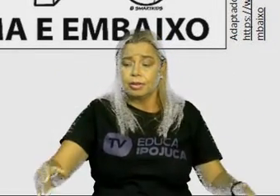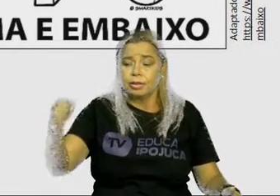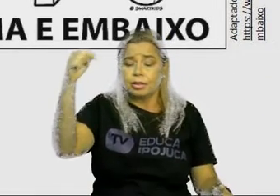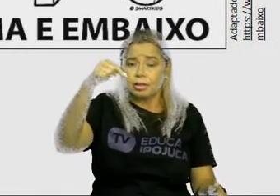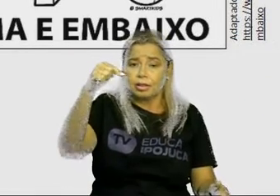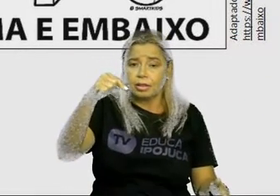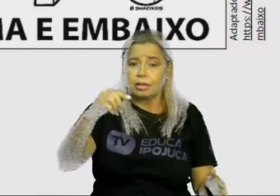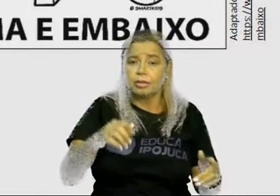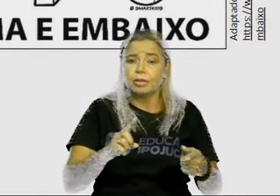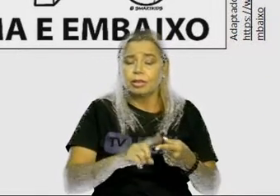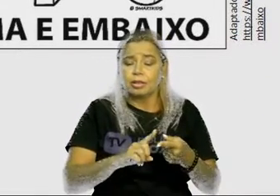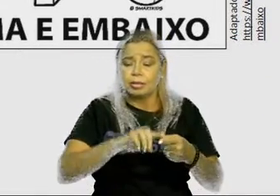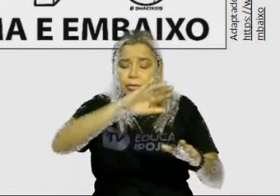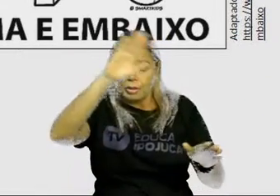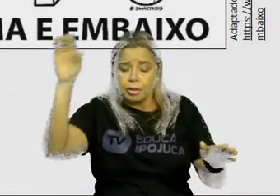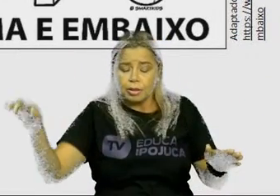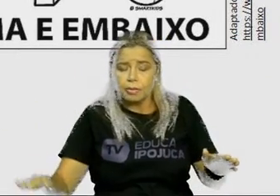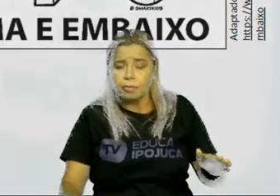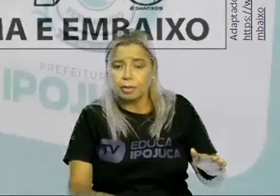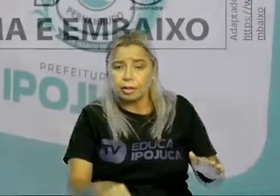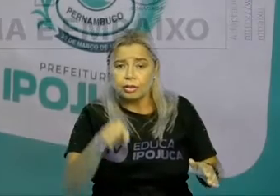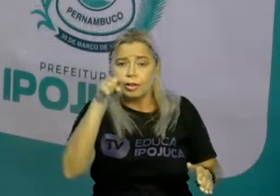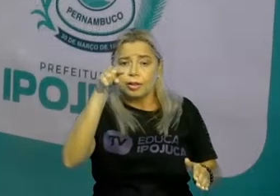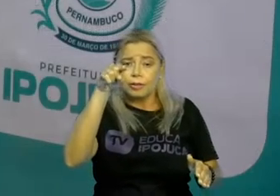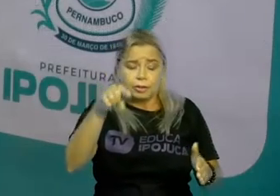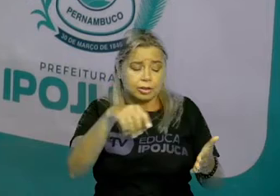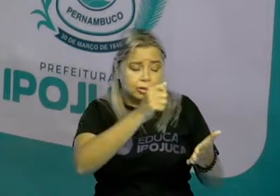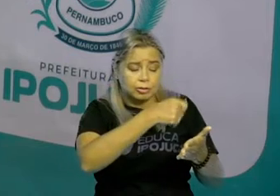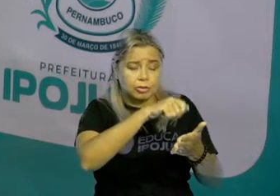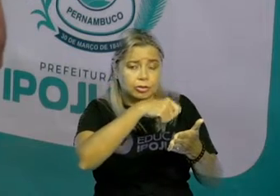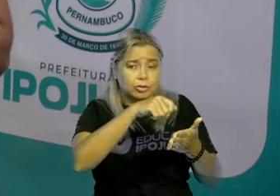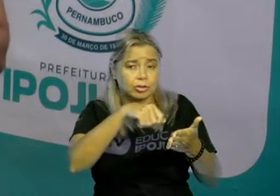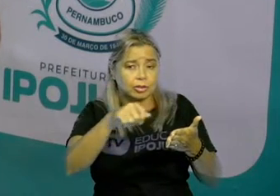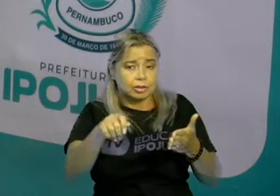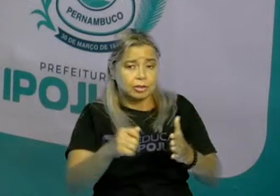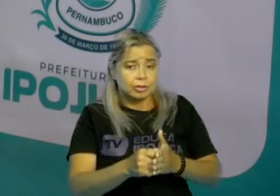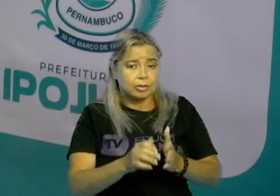mesa. Registre aí, nesse nosso desafio.